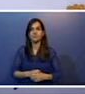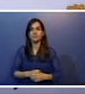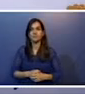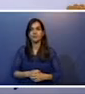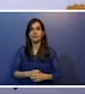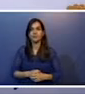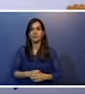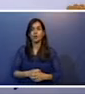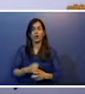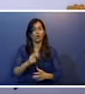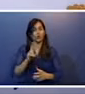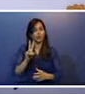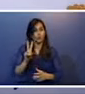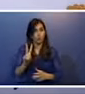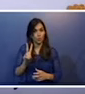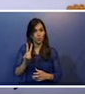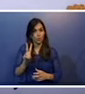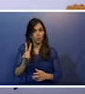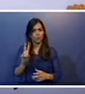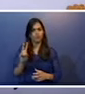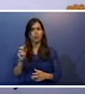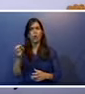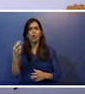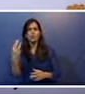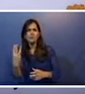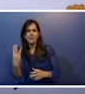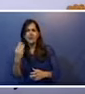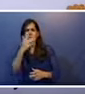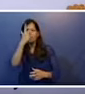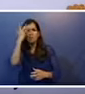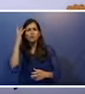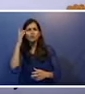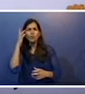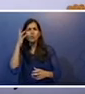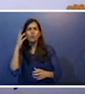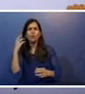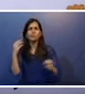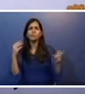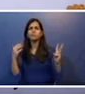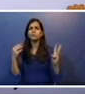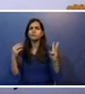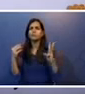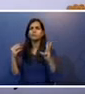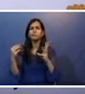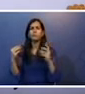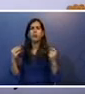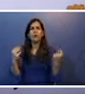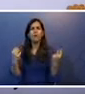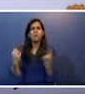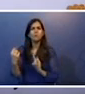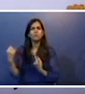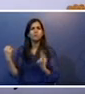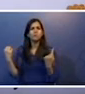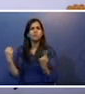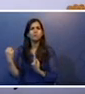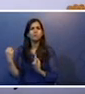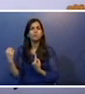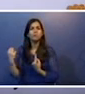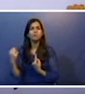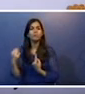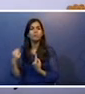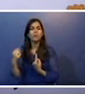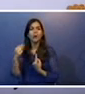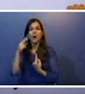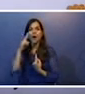Dois ou três passantes, são passantes que passaram por ele, à sua volta, indagam se não está